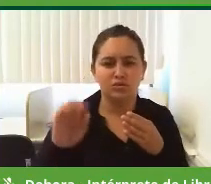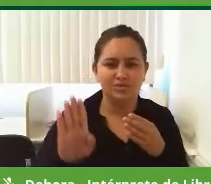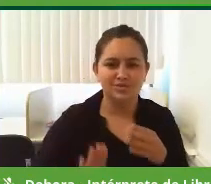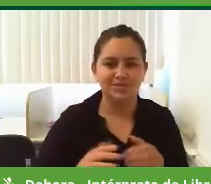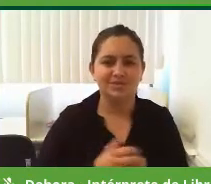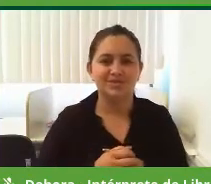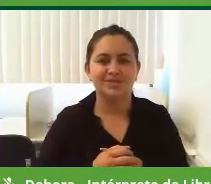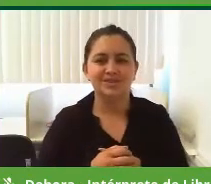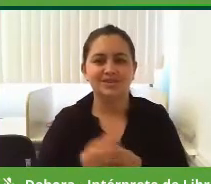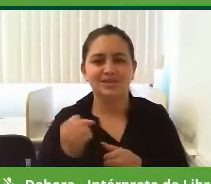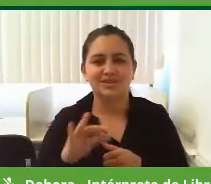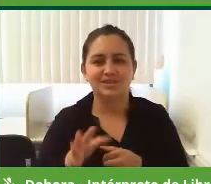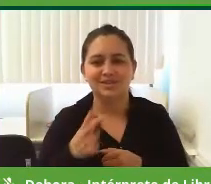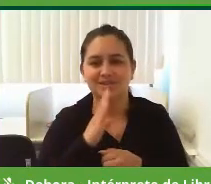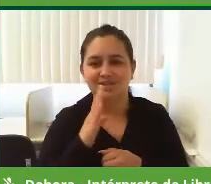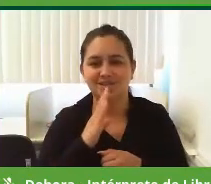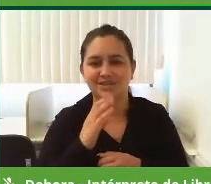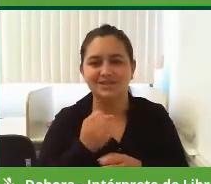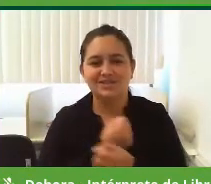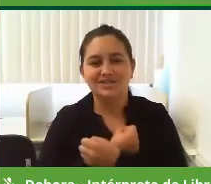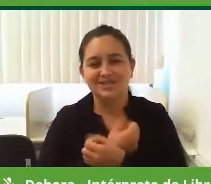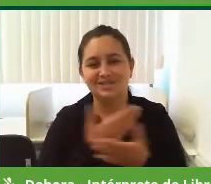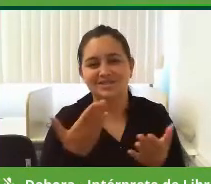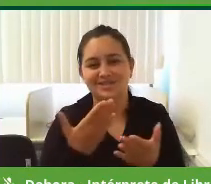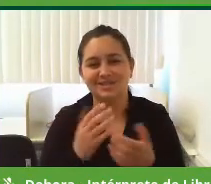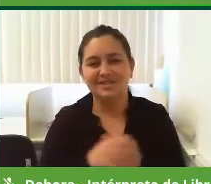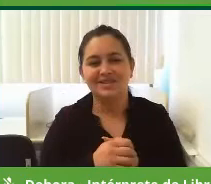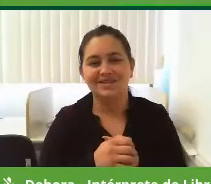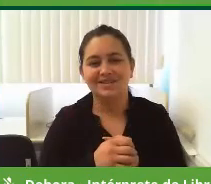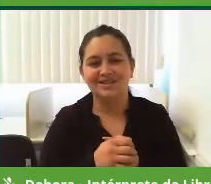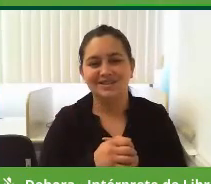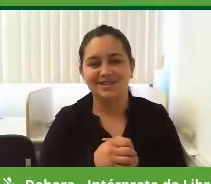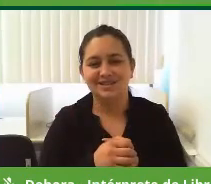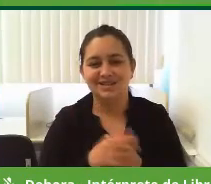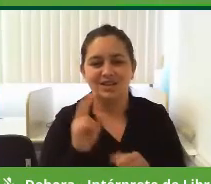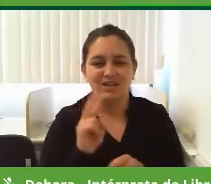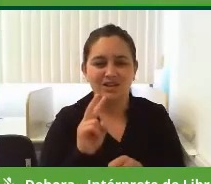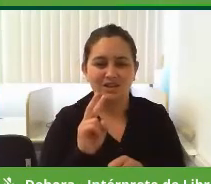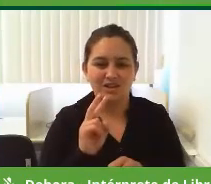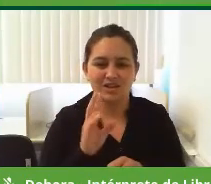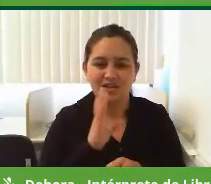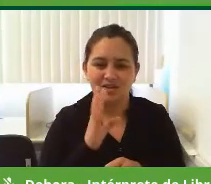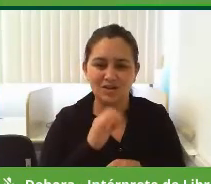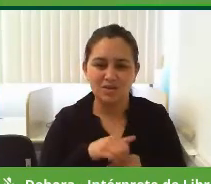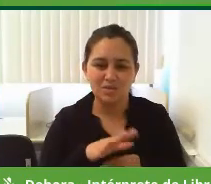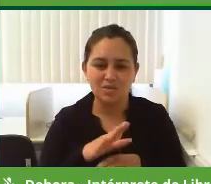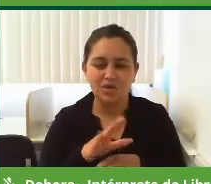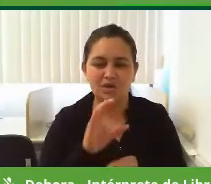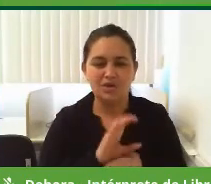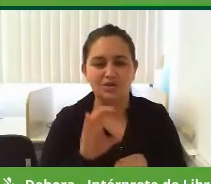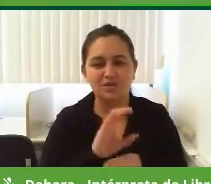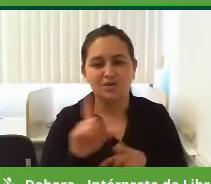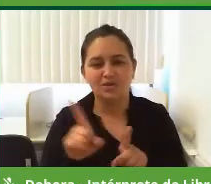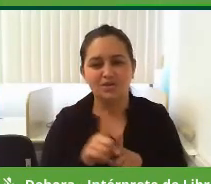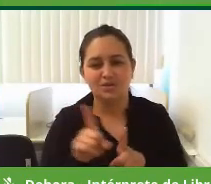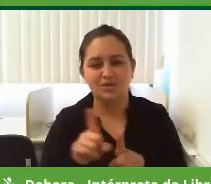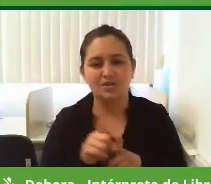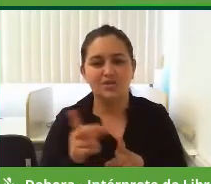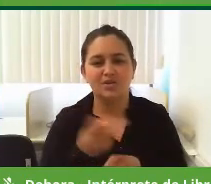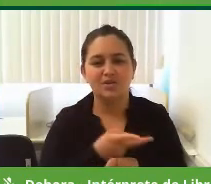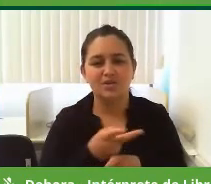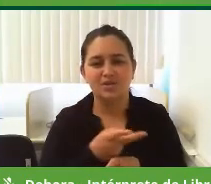do Sul. Se você quer conhecer um pouquinho mais dos nossos cursos, se você quer conhecer um pouquinho mais dos nossos cursos, também acesse aqui